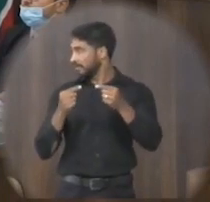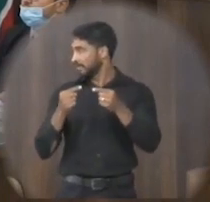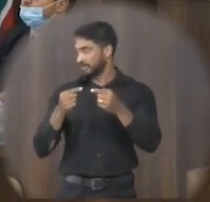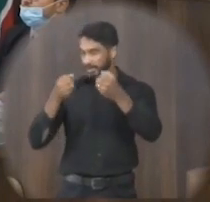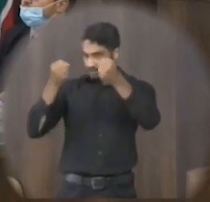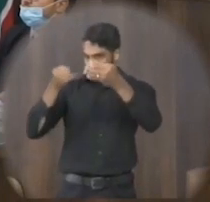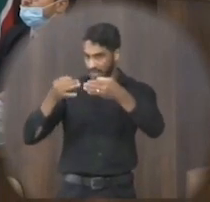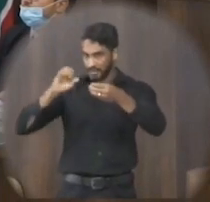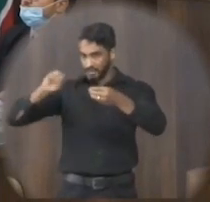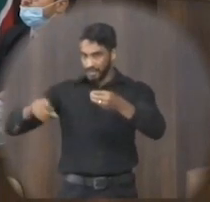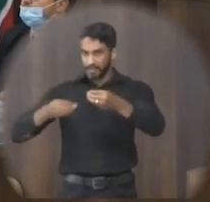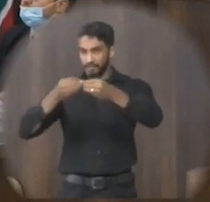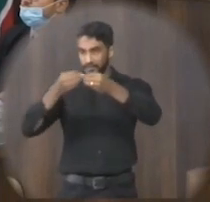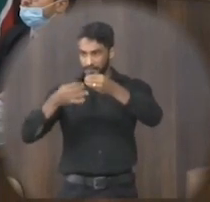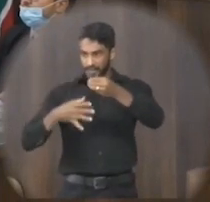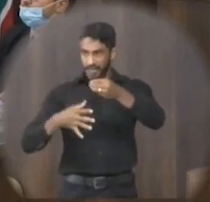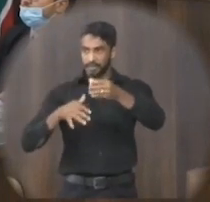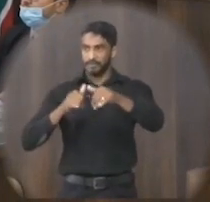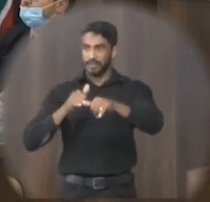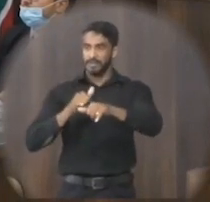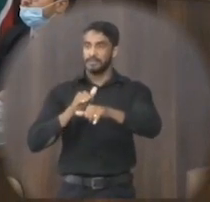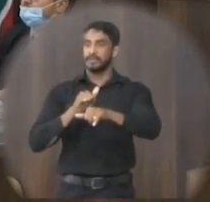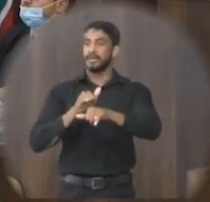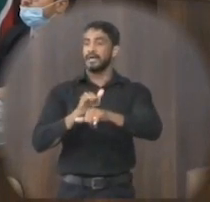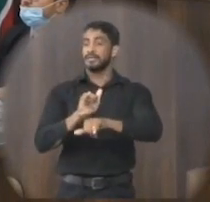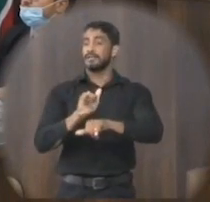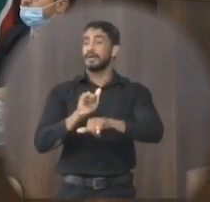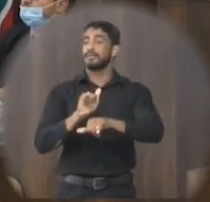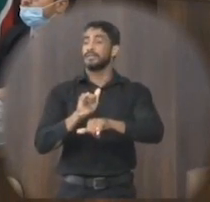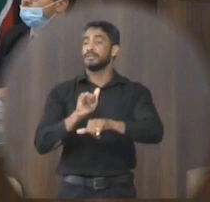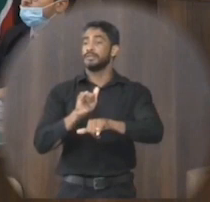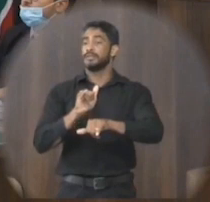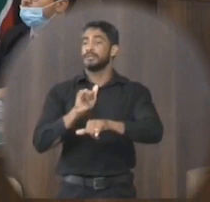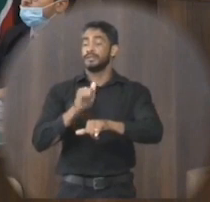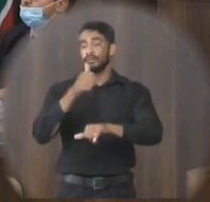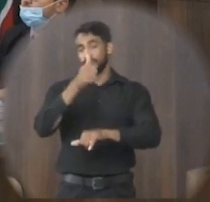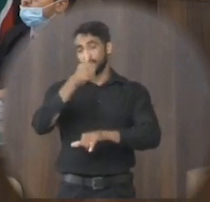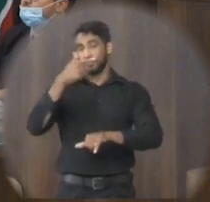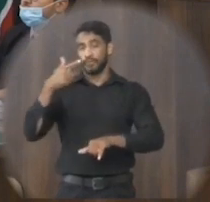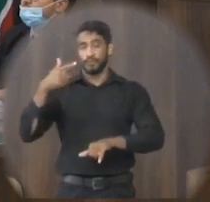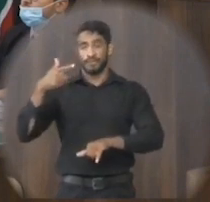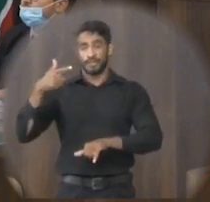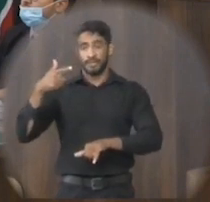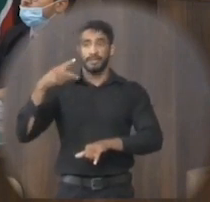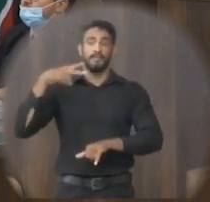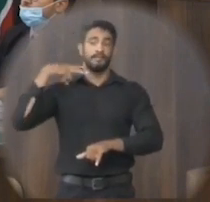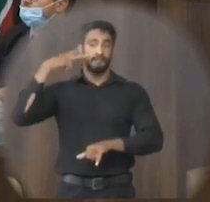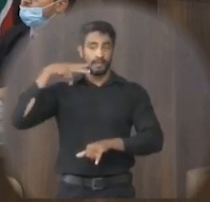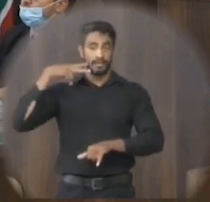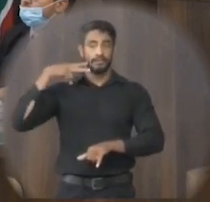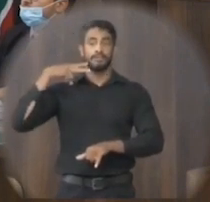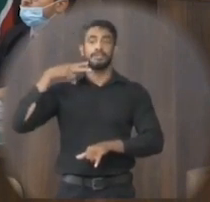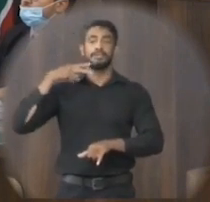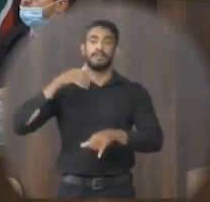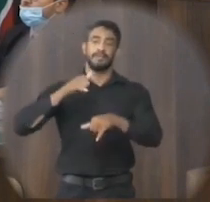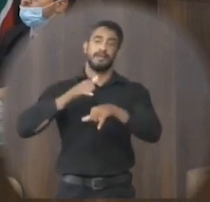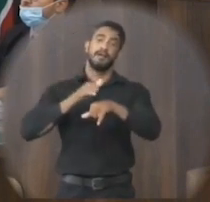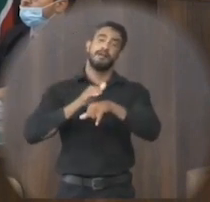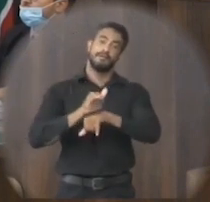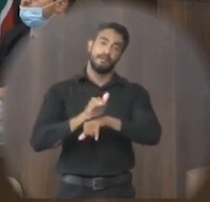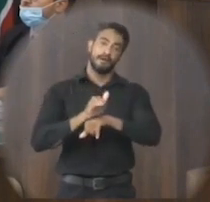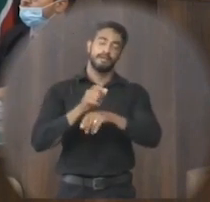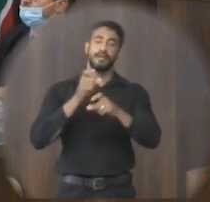deixar justificado aí a ausência pelas contas que eu fiz rápido aqui 12 vereadores e vereadora também vai estar ausente